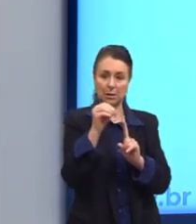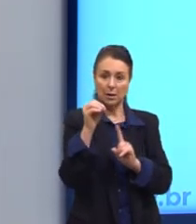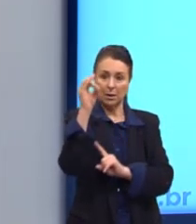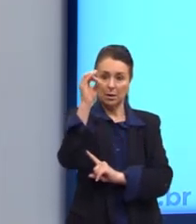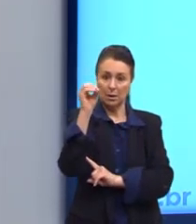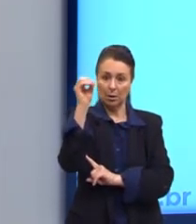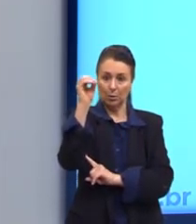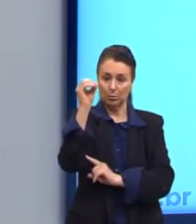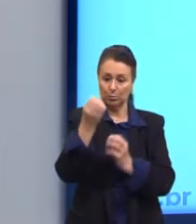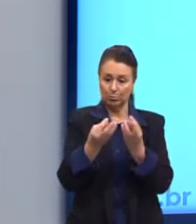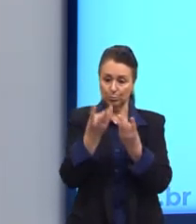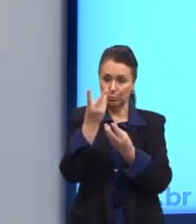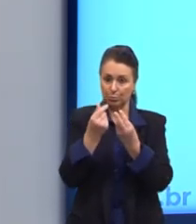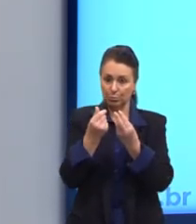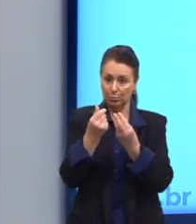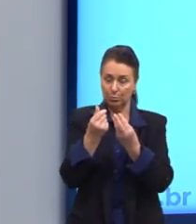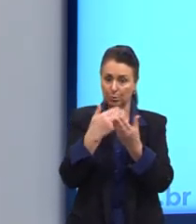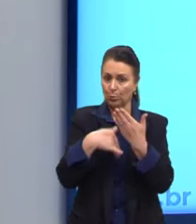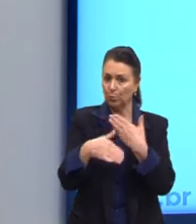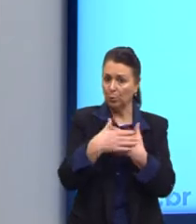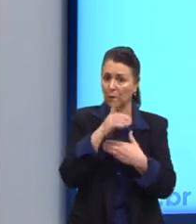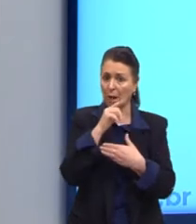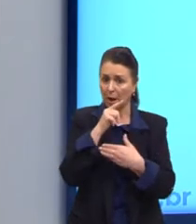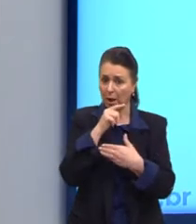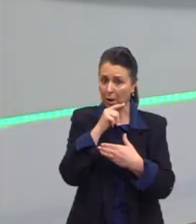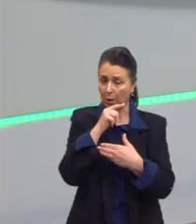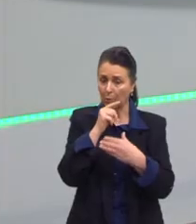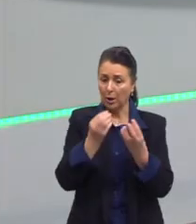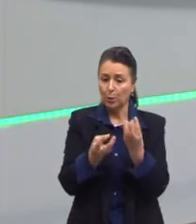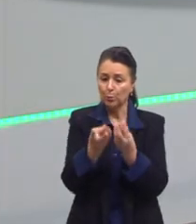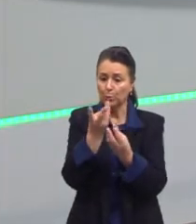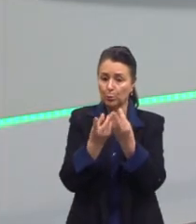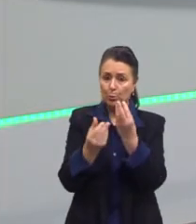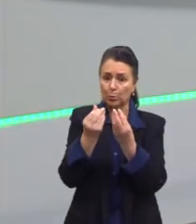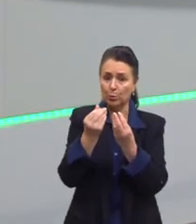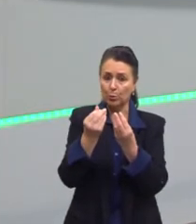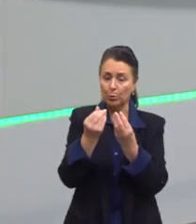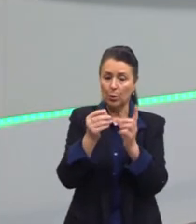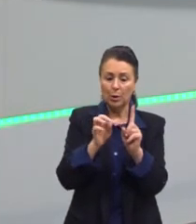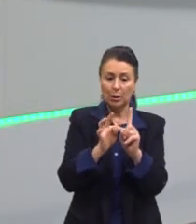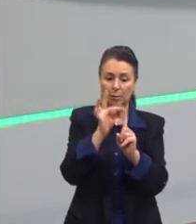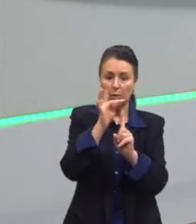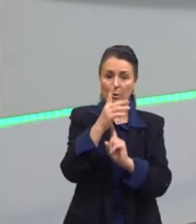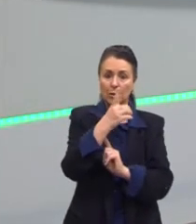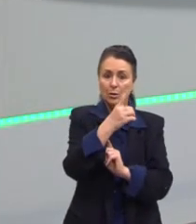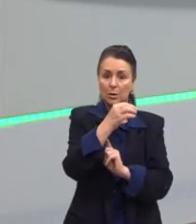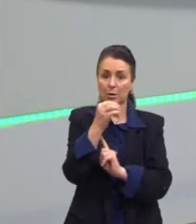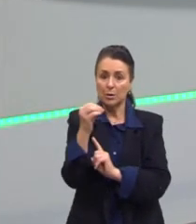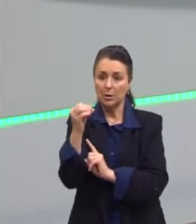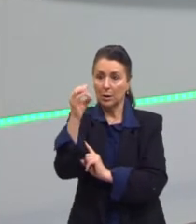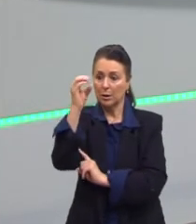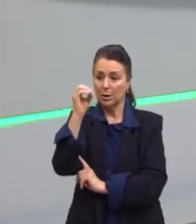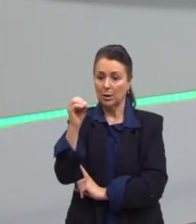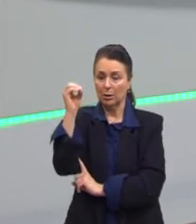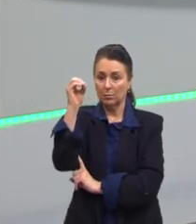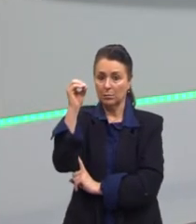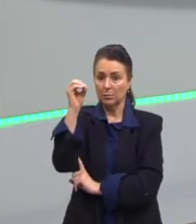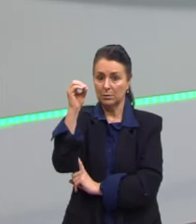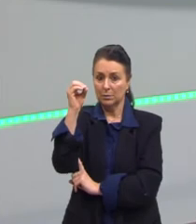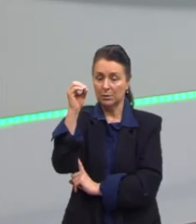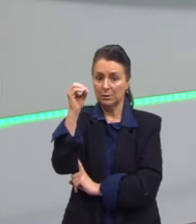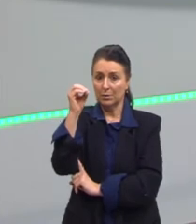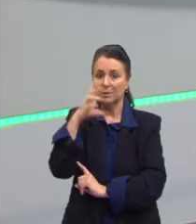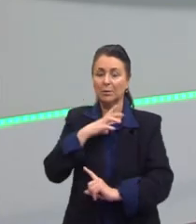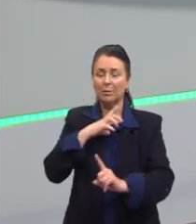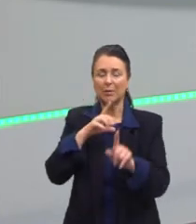água ferve a 100 graus. Em um local, ferveu a 100 graus, em outro local, 100 graus, e aí tem a questão